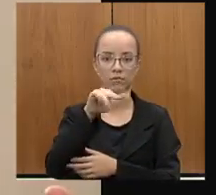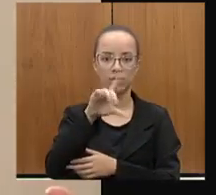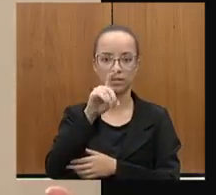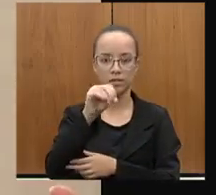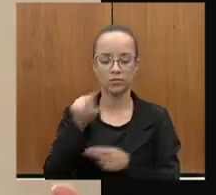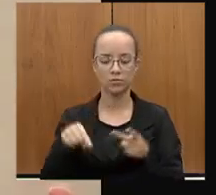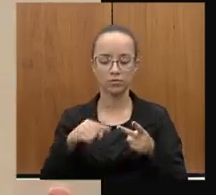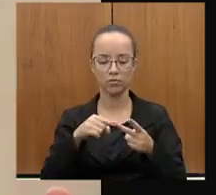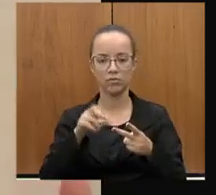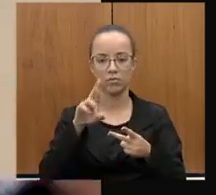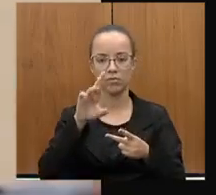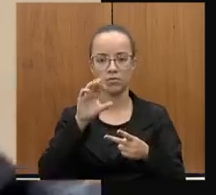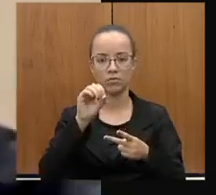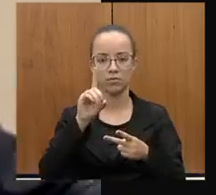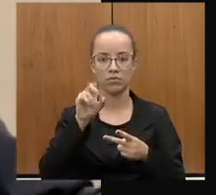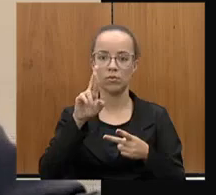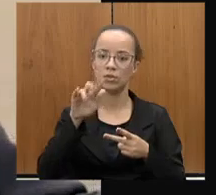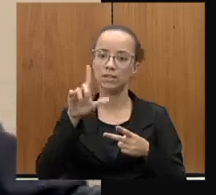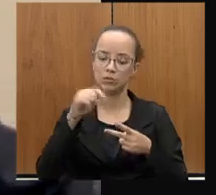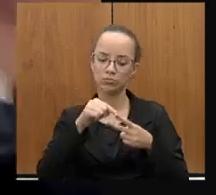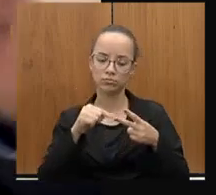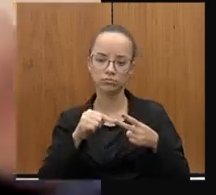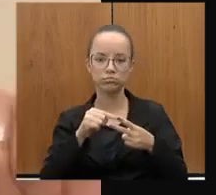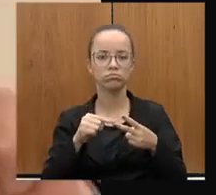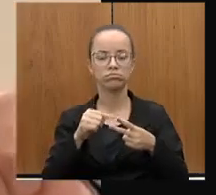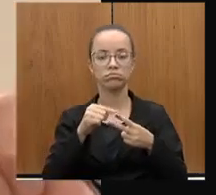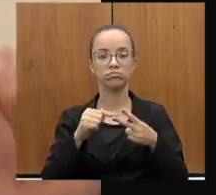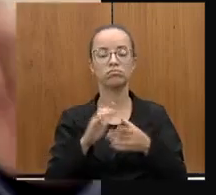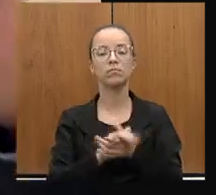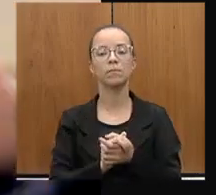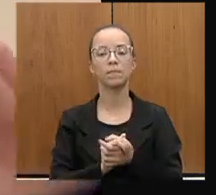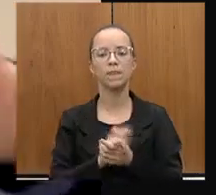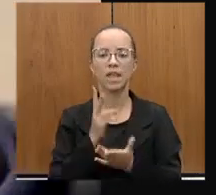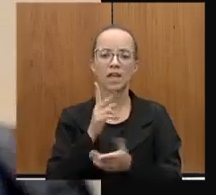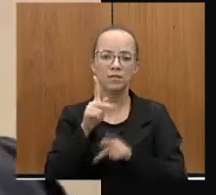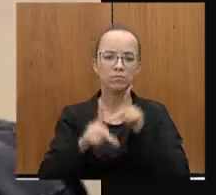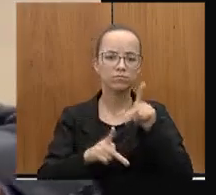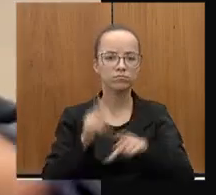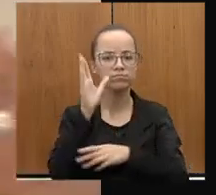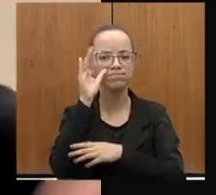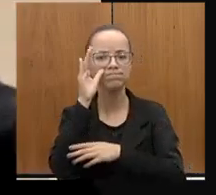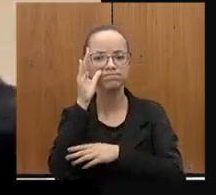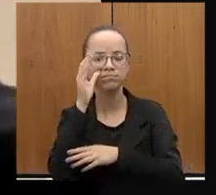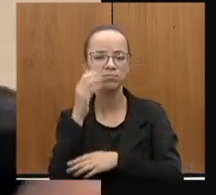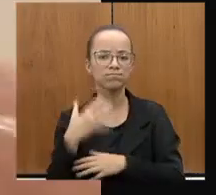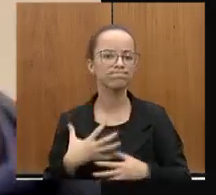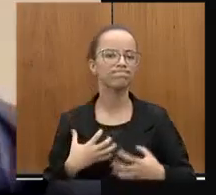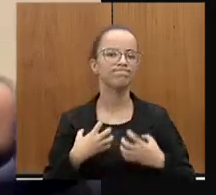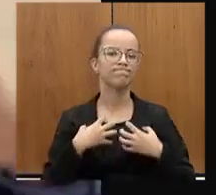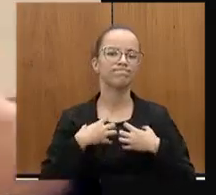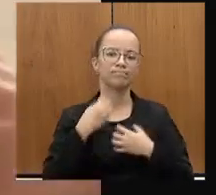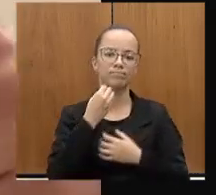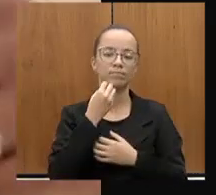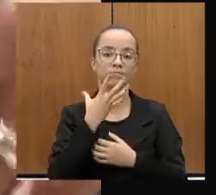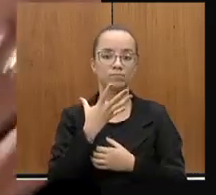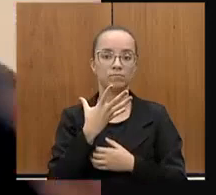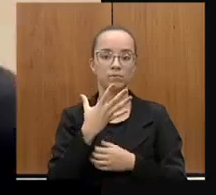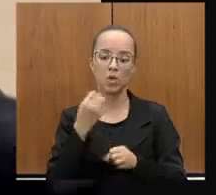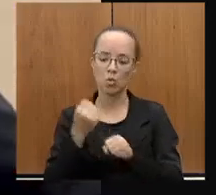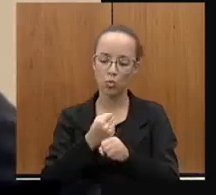que estão participando agradecidas. Embora as obras estejam no seu início e ainda há muito